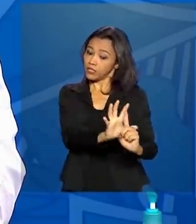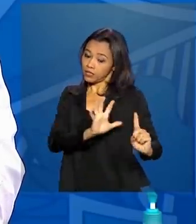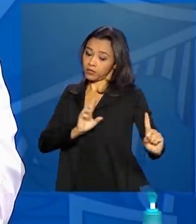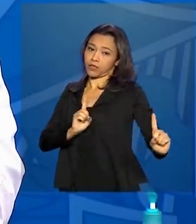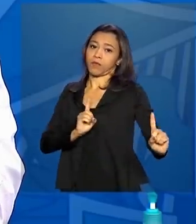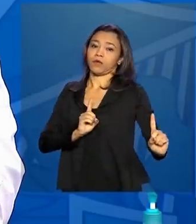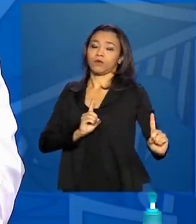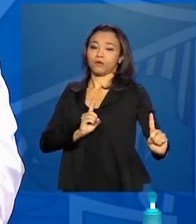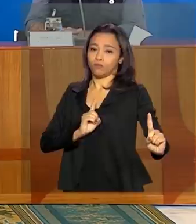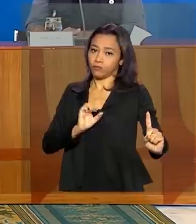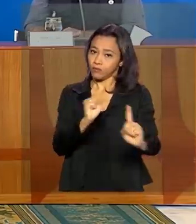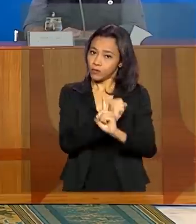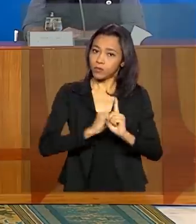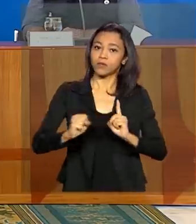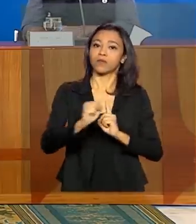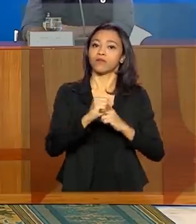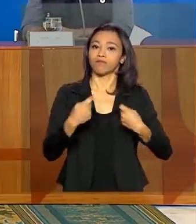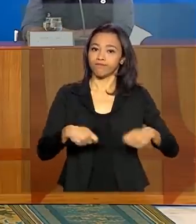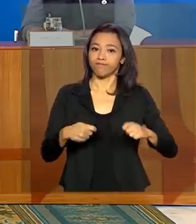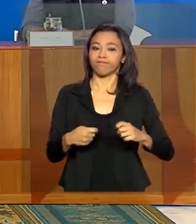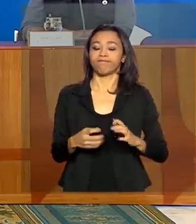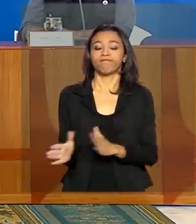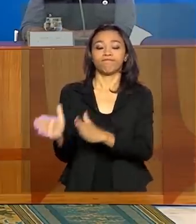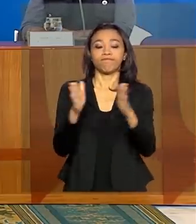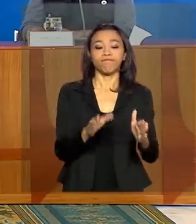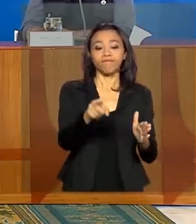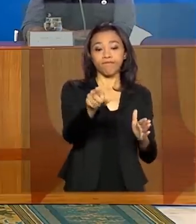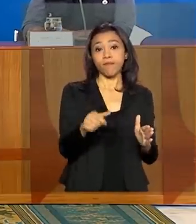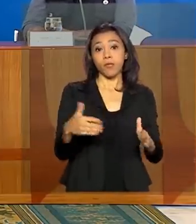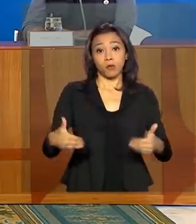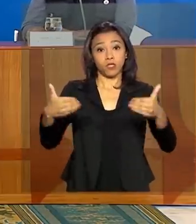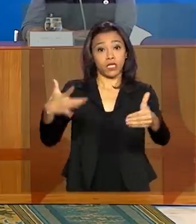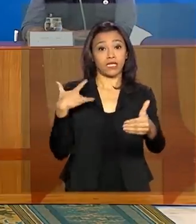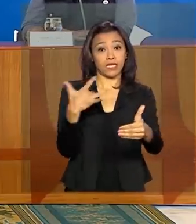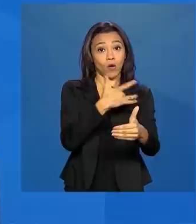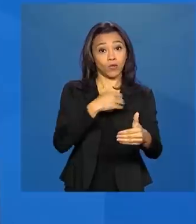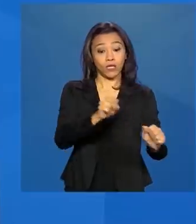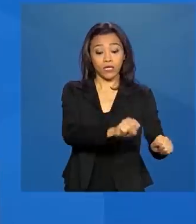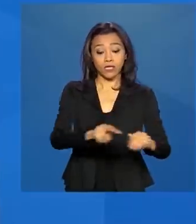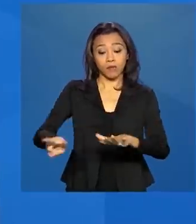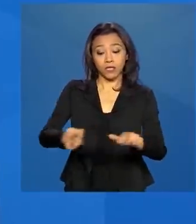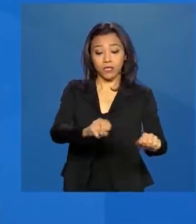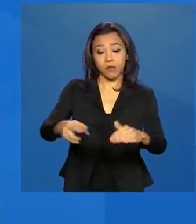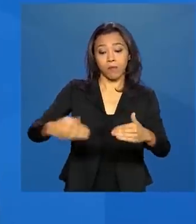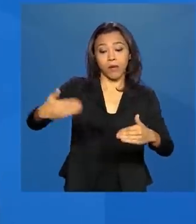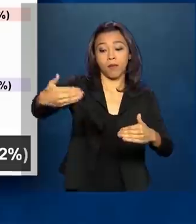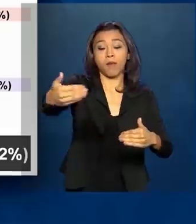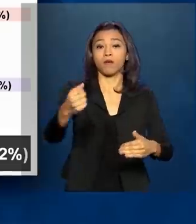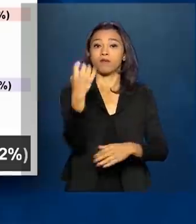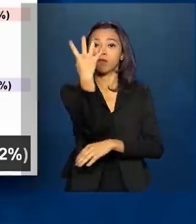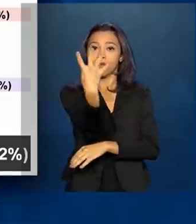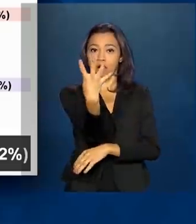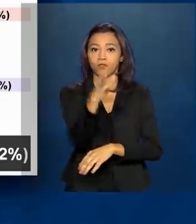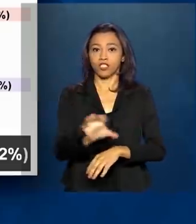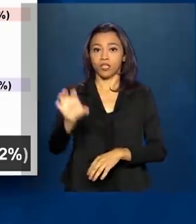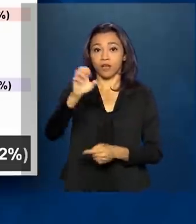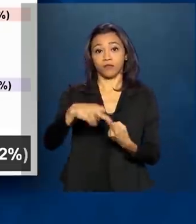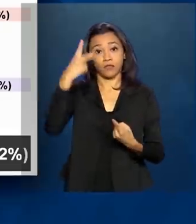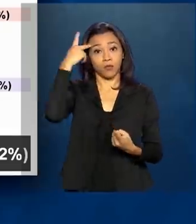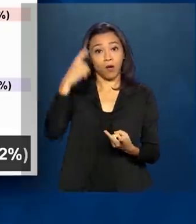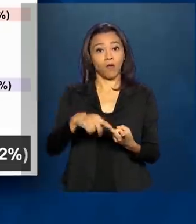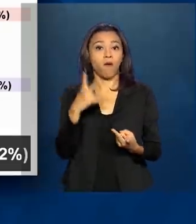ampliado. O Ministério da Saúde prevê que, nas próximas semanas, 4 estados, São Paulo,